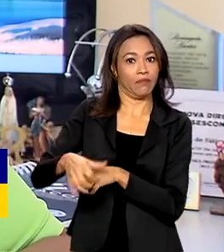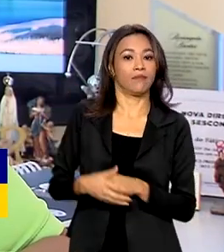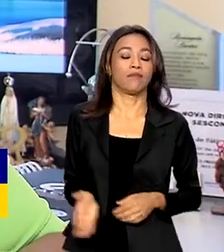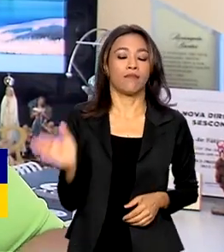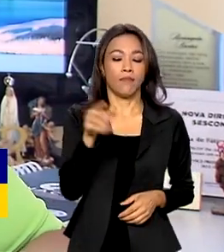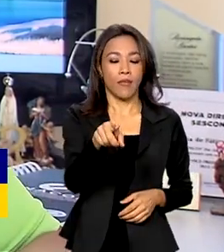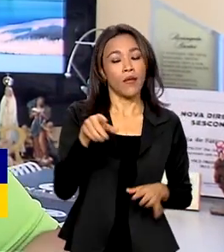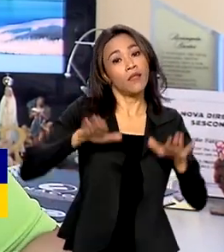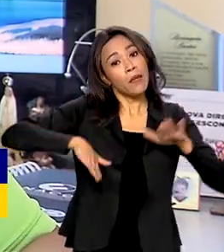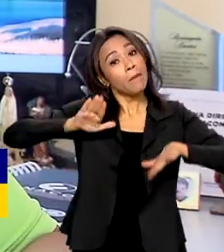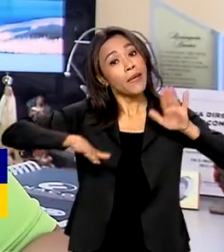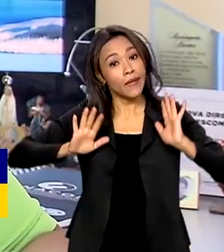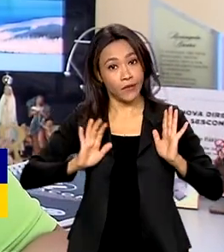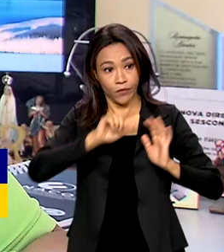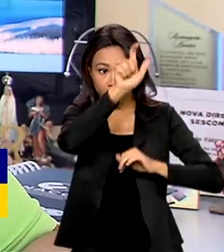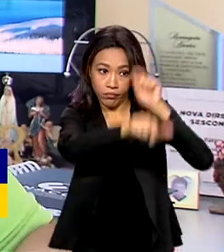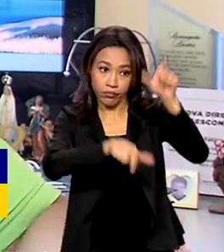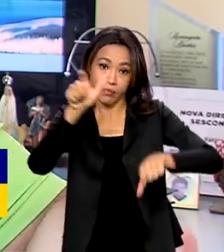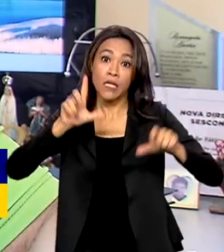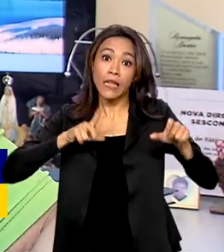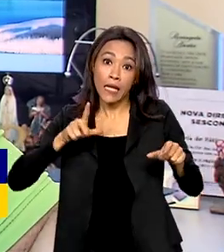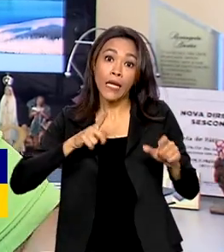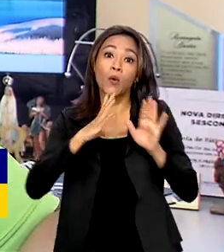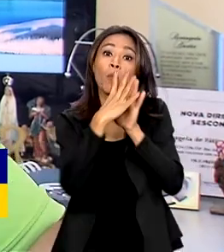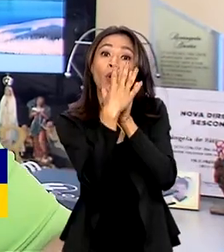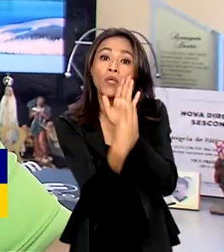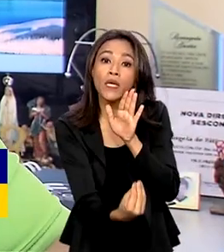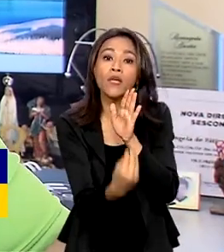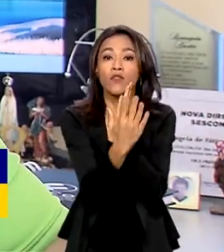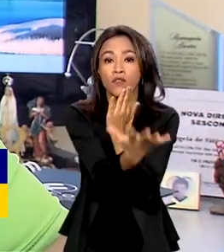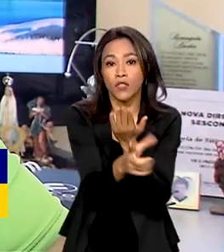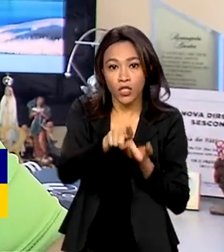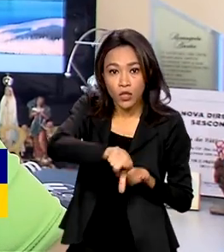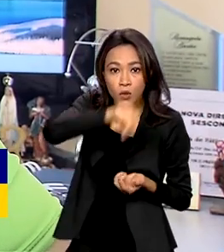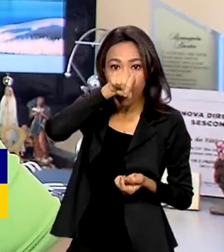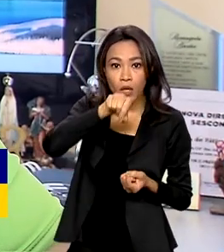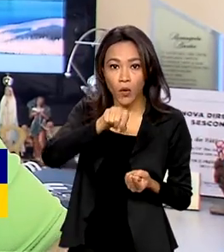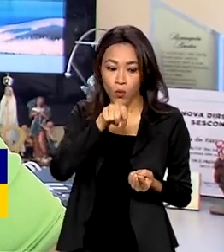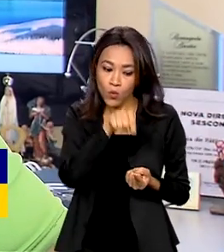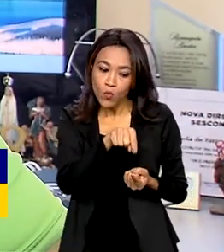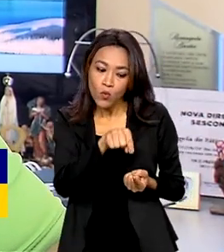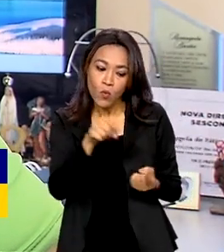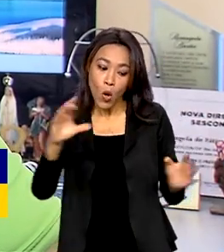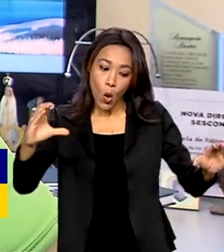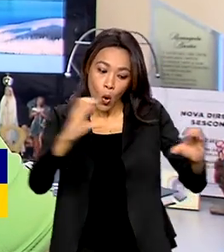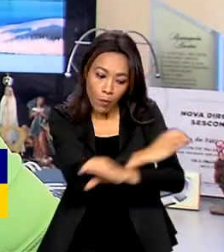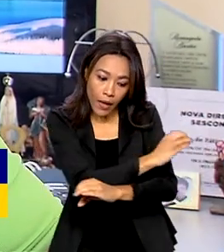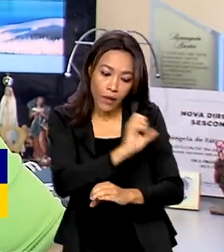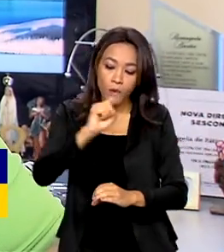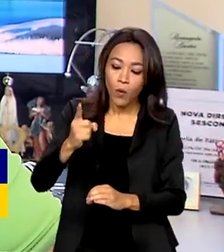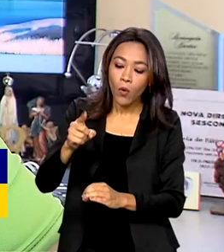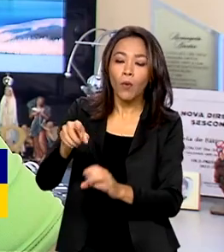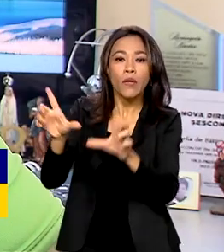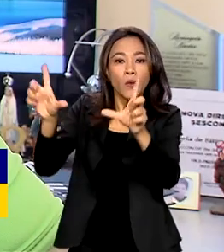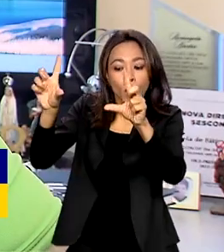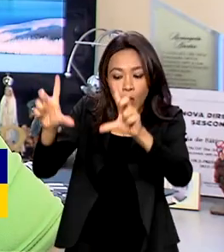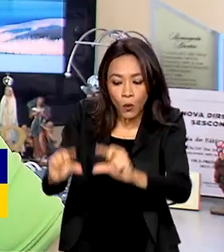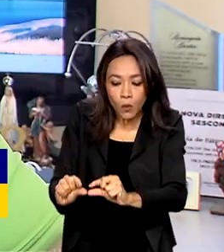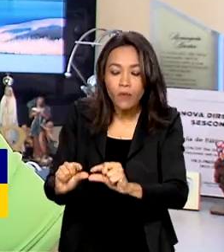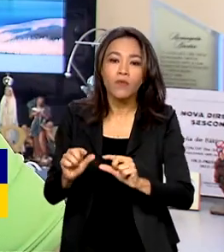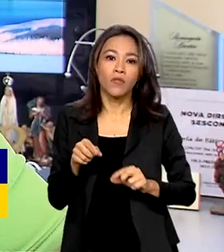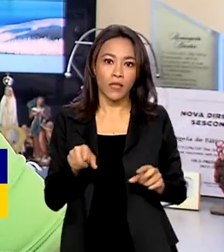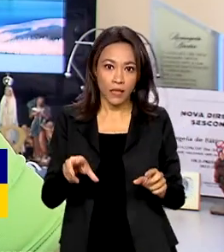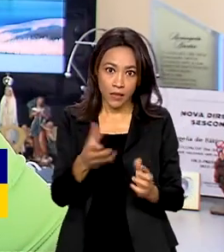situação, se você já definiu o modelo simplificado ou completo, isso é importante, você tem que